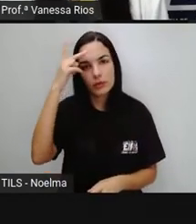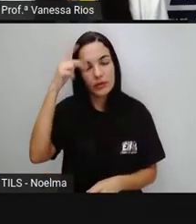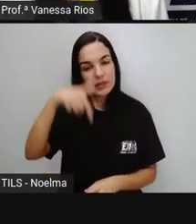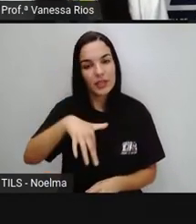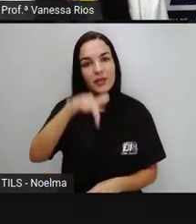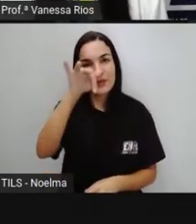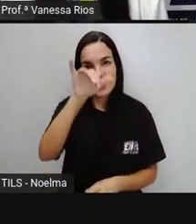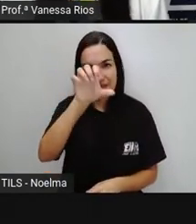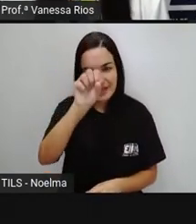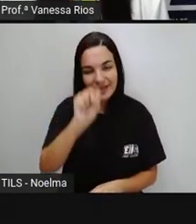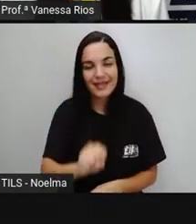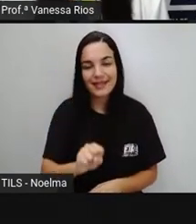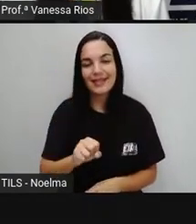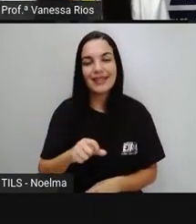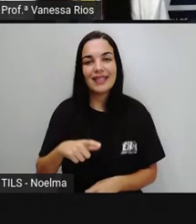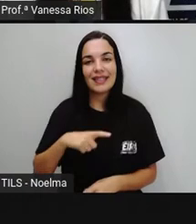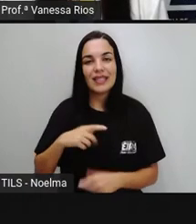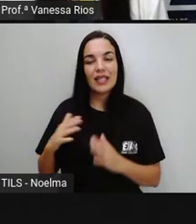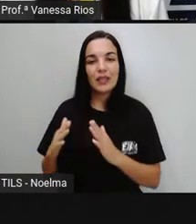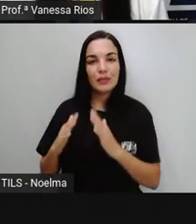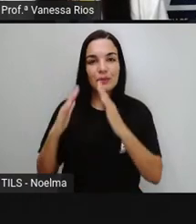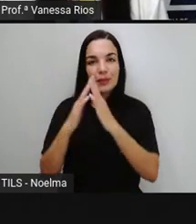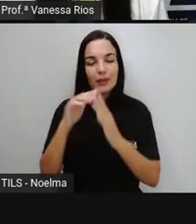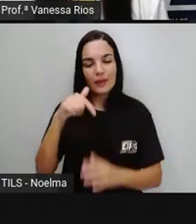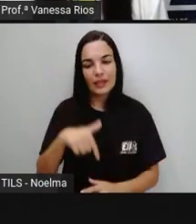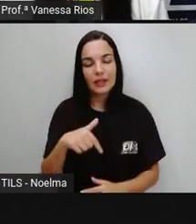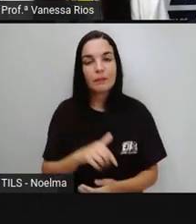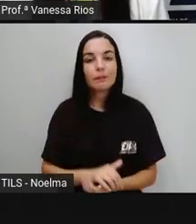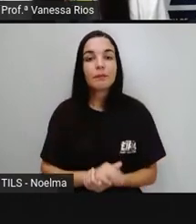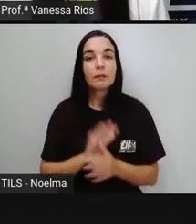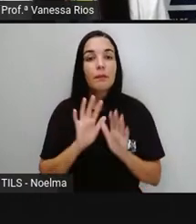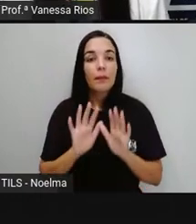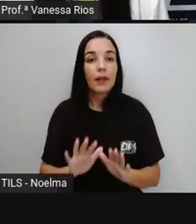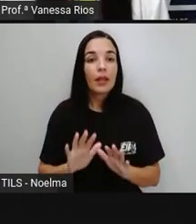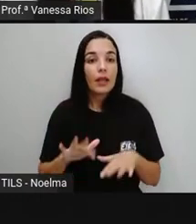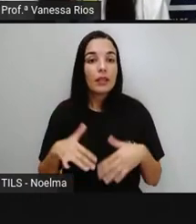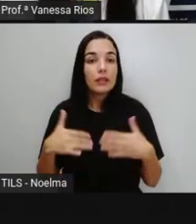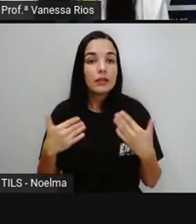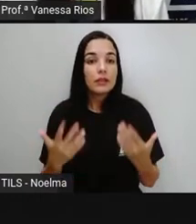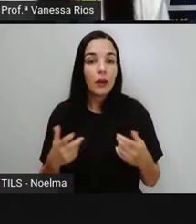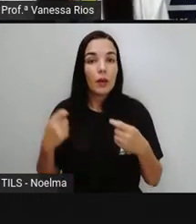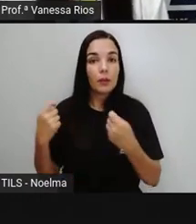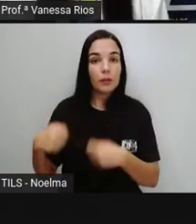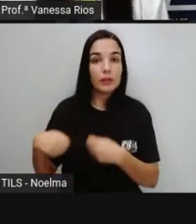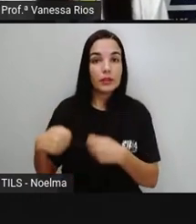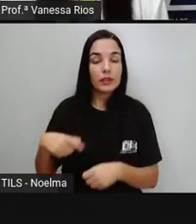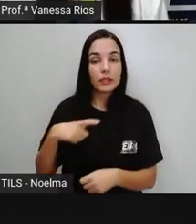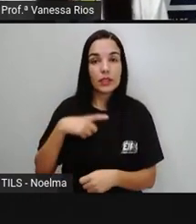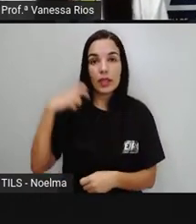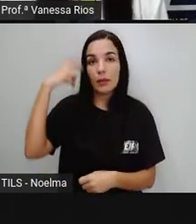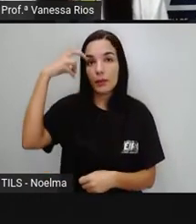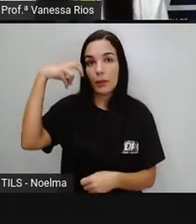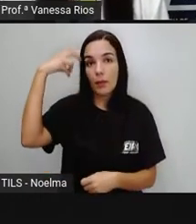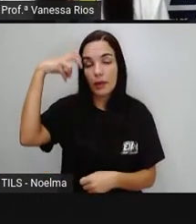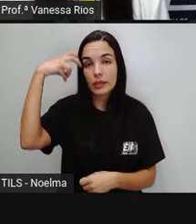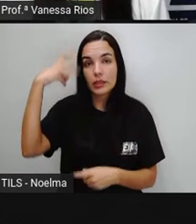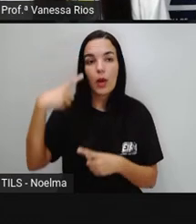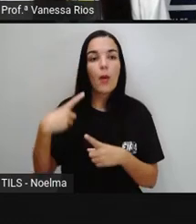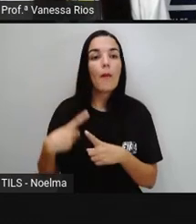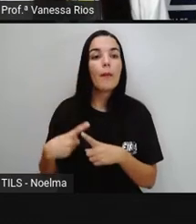As pessoas que moram Aqui em Feira de Santana E aí é preciso Ter a preocupação Porque